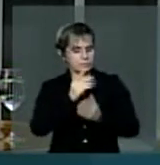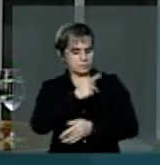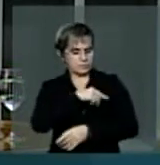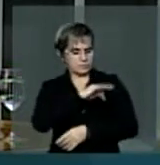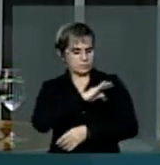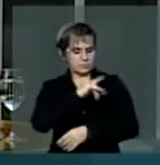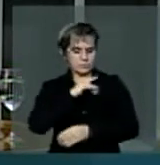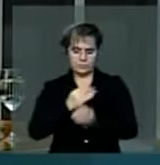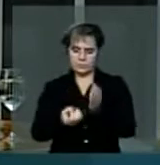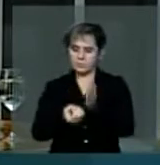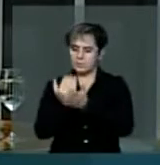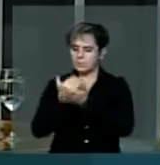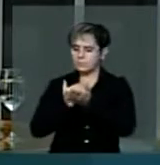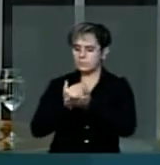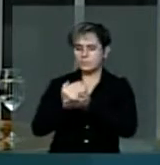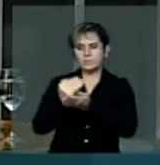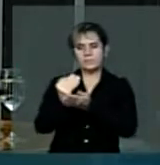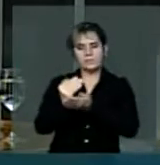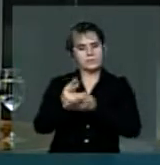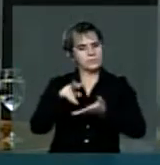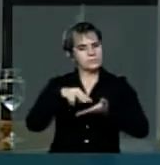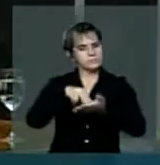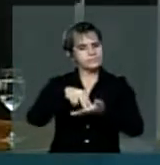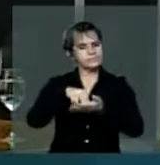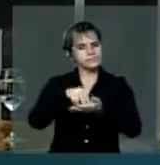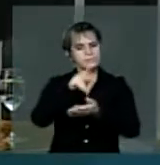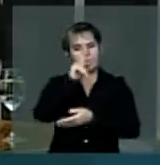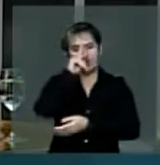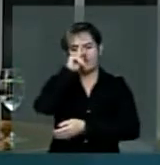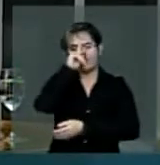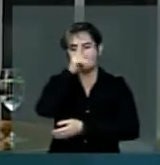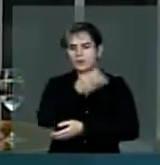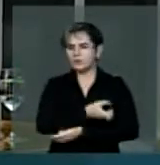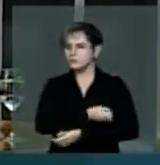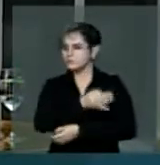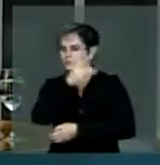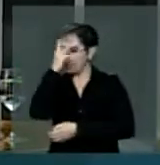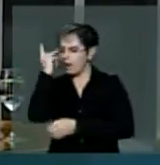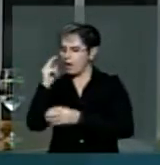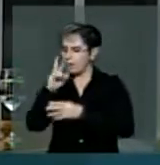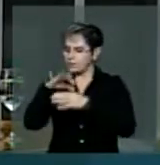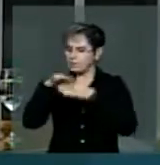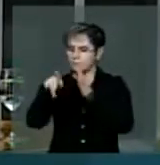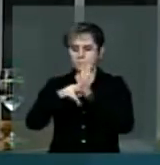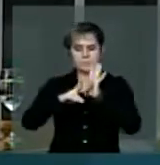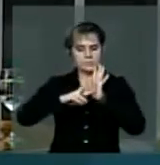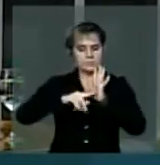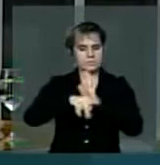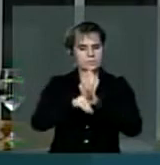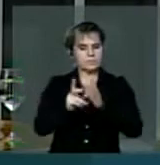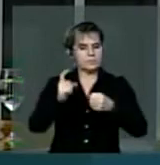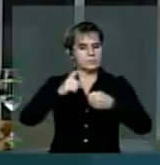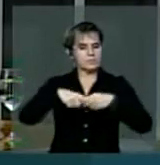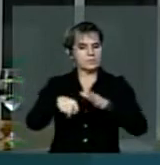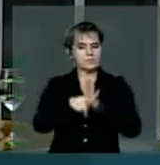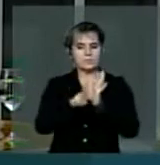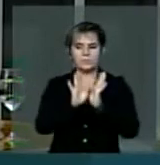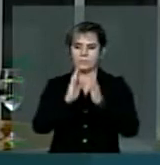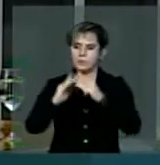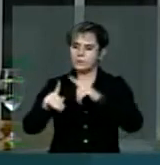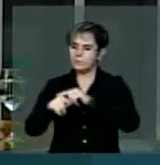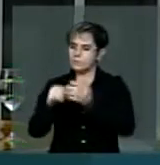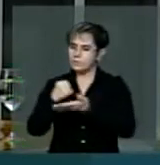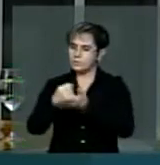seu nascimento a forte presença de militantes sindicais, de membros das comunidades eclesiais de